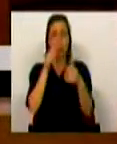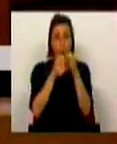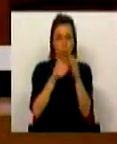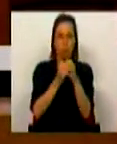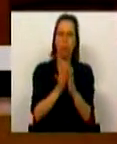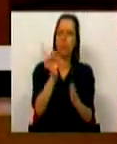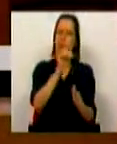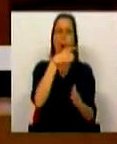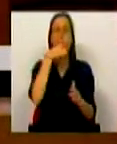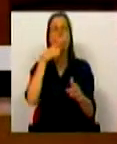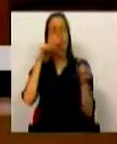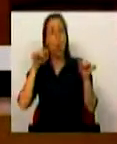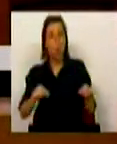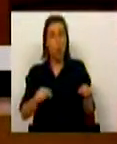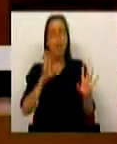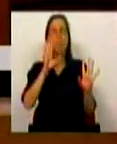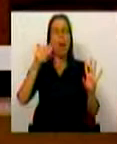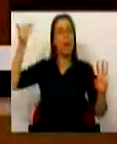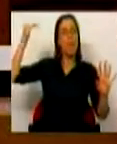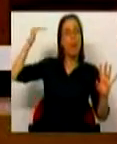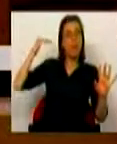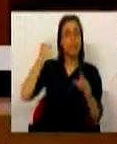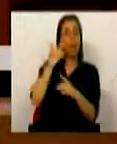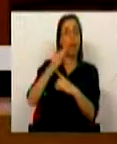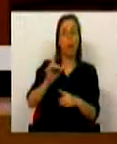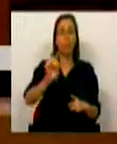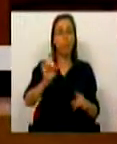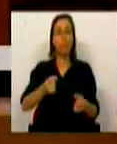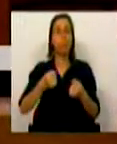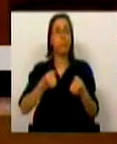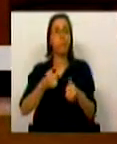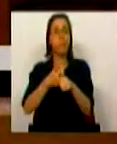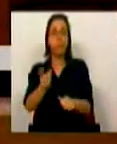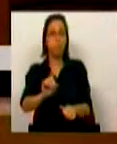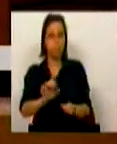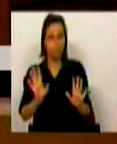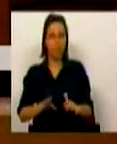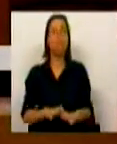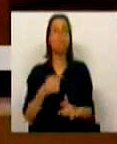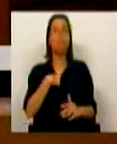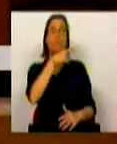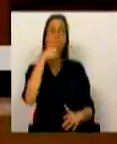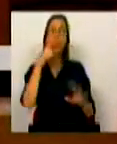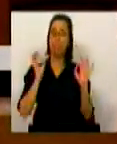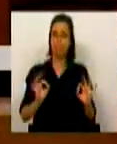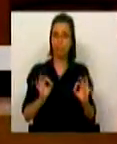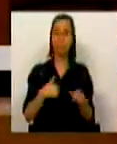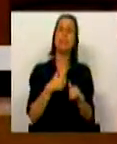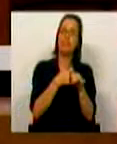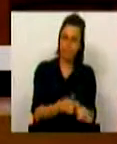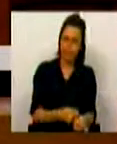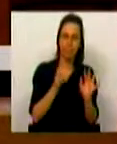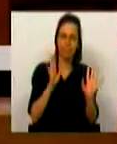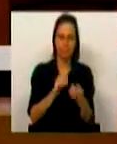todos, sem prometer hoje aquilo que o passado mostrou não ser possível cumprir. O que prometemos, cumprimos.